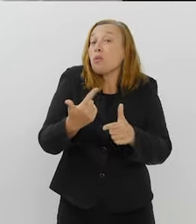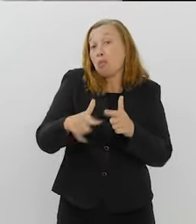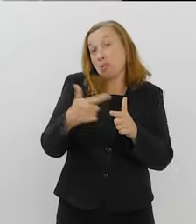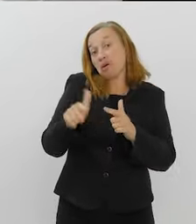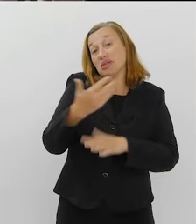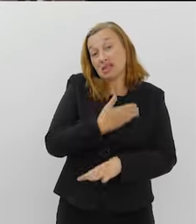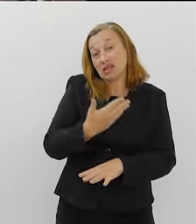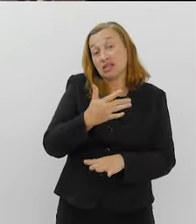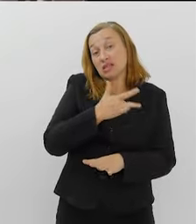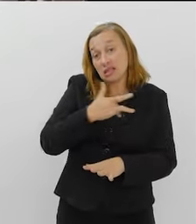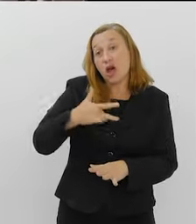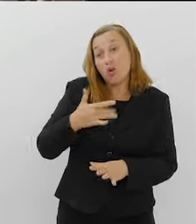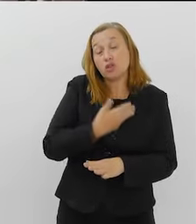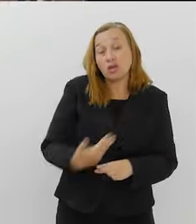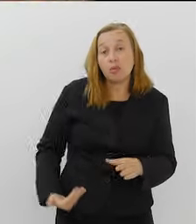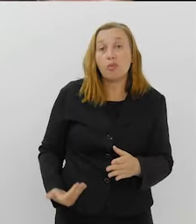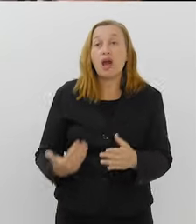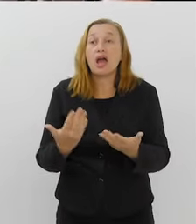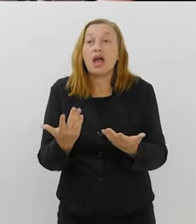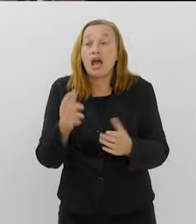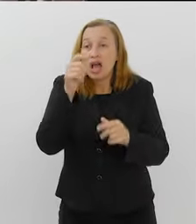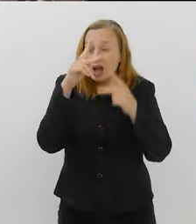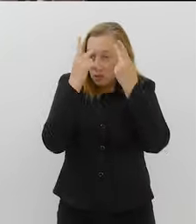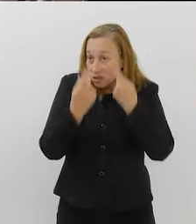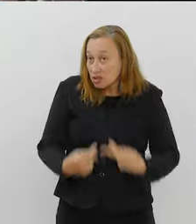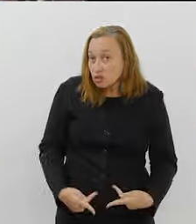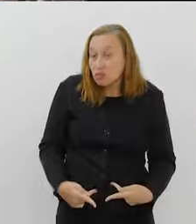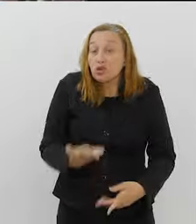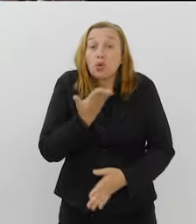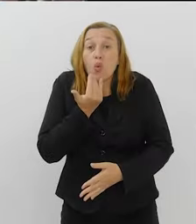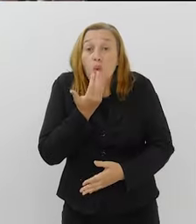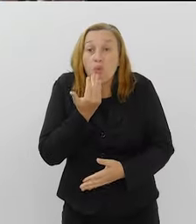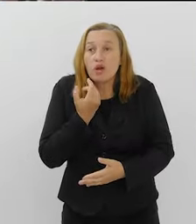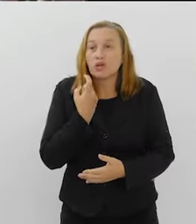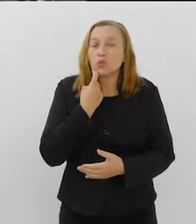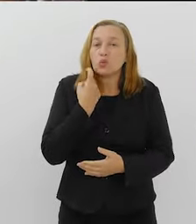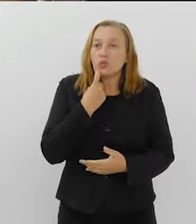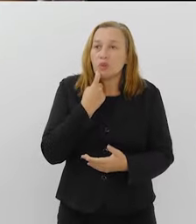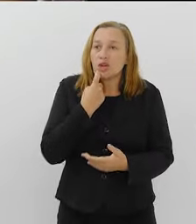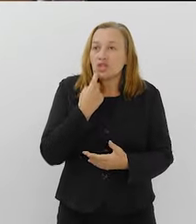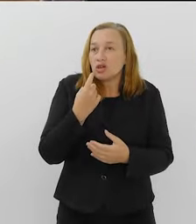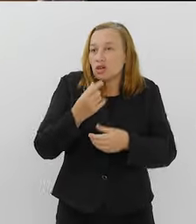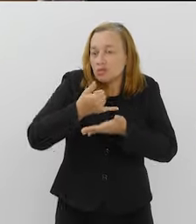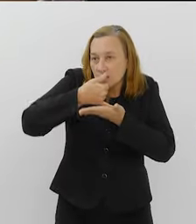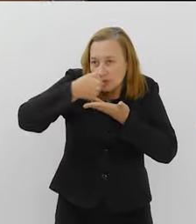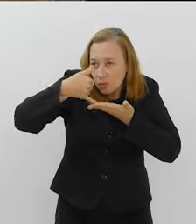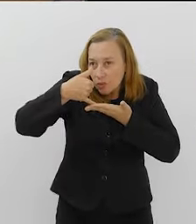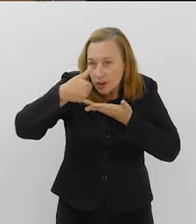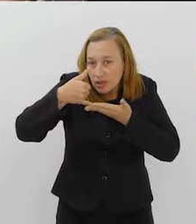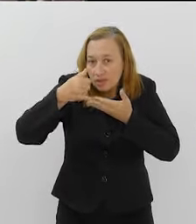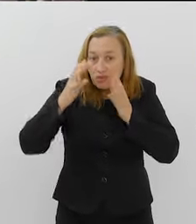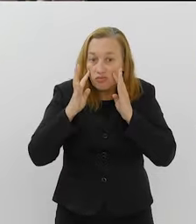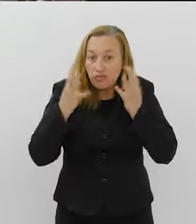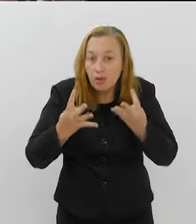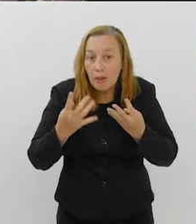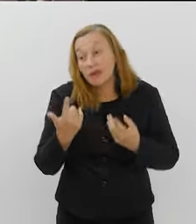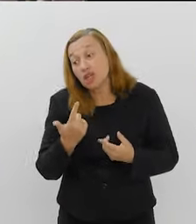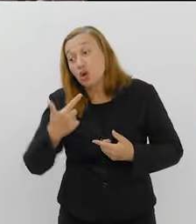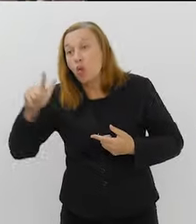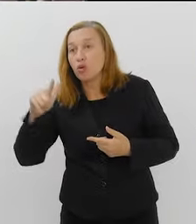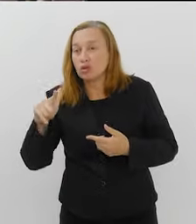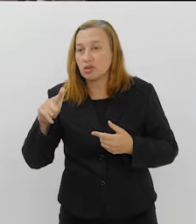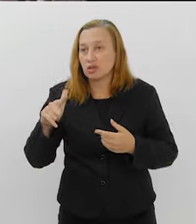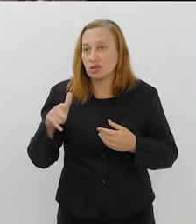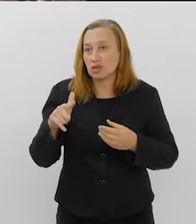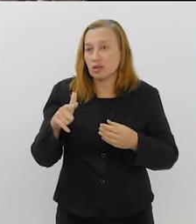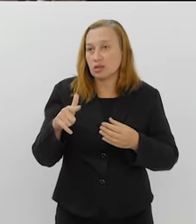problema de saúde pública. As pessoas estão se alimentando desse animal, que, assim, a cocaína é o que chamou a atenção, mas tem outros.